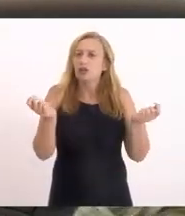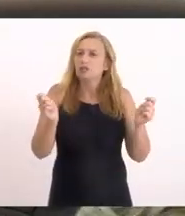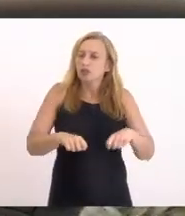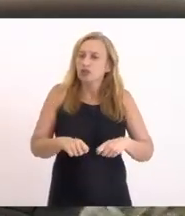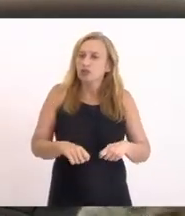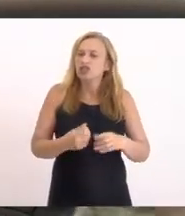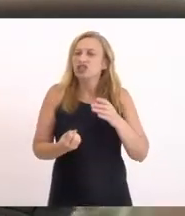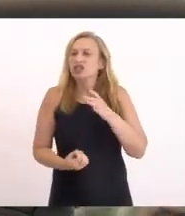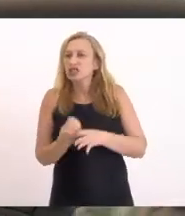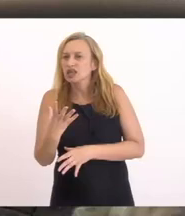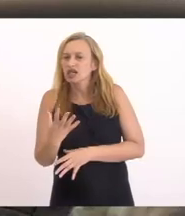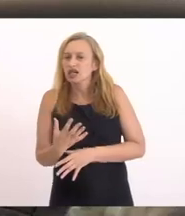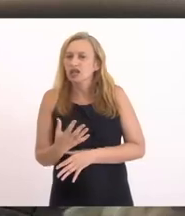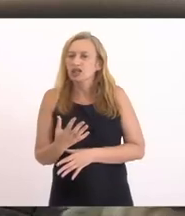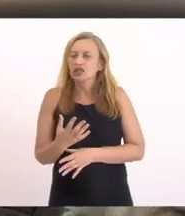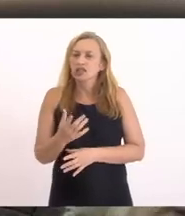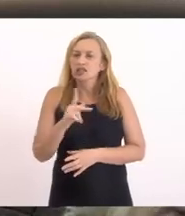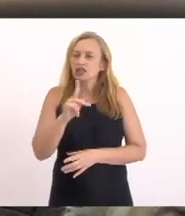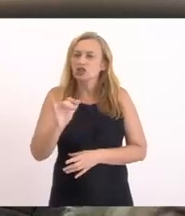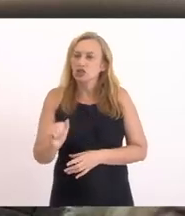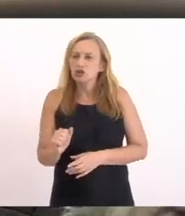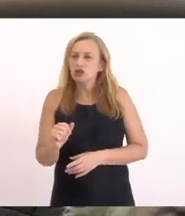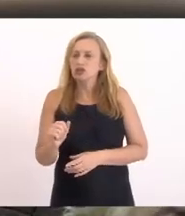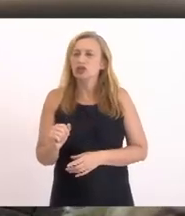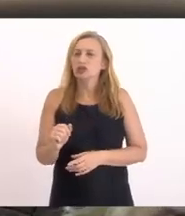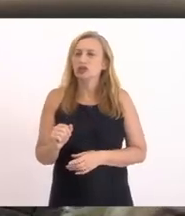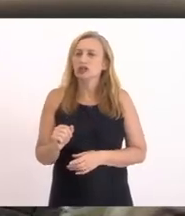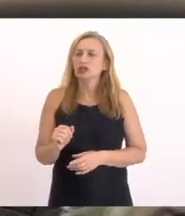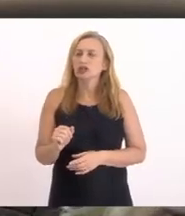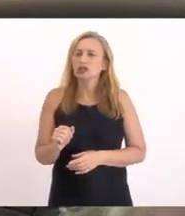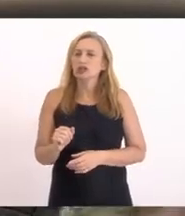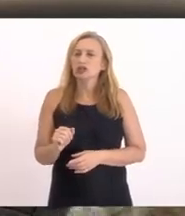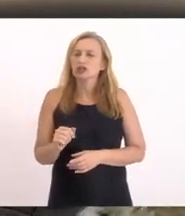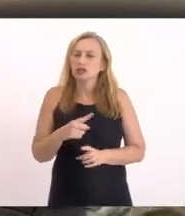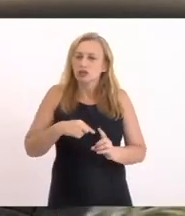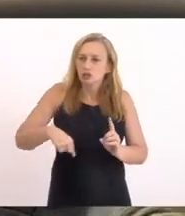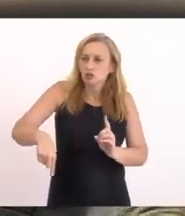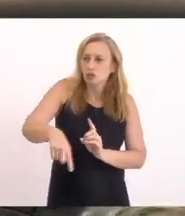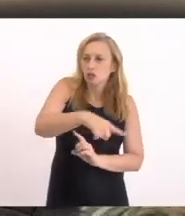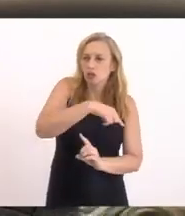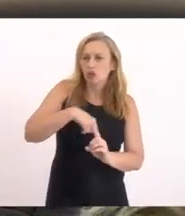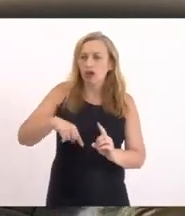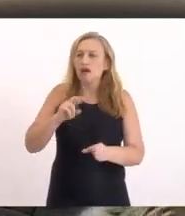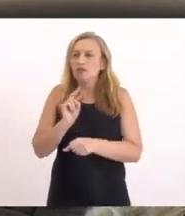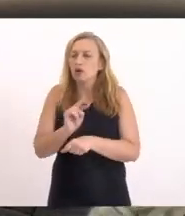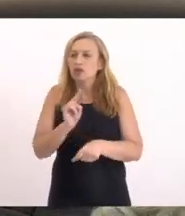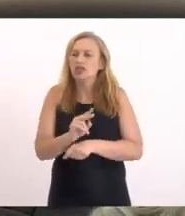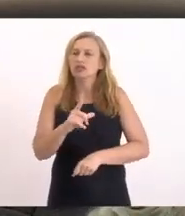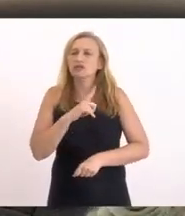Mesmo de criar Essa zona costeira Ali Essa app E tal Para dar mais